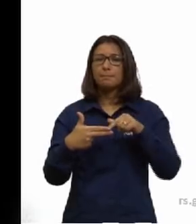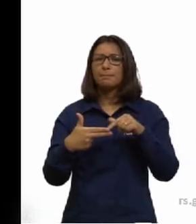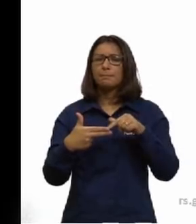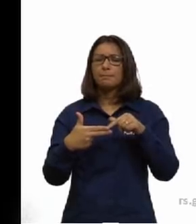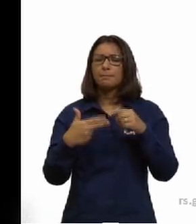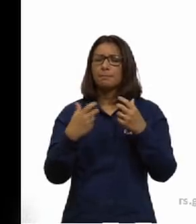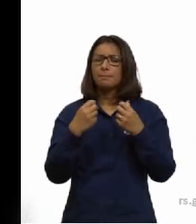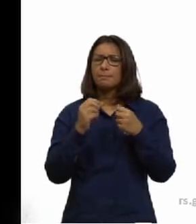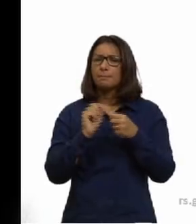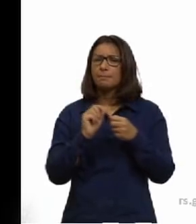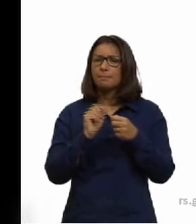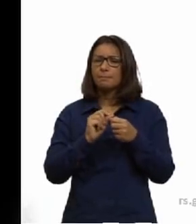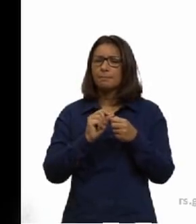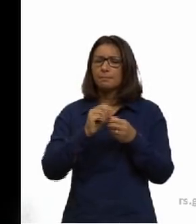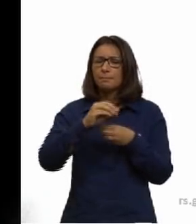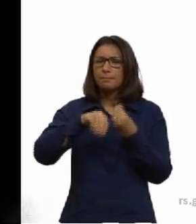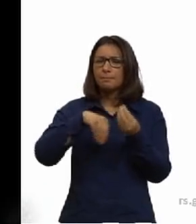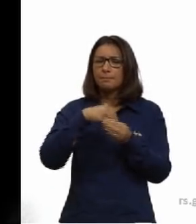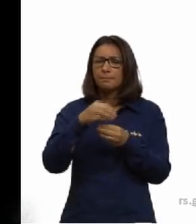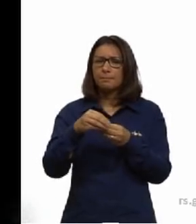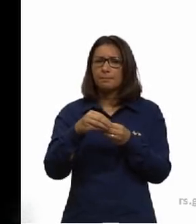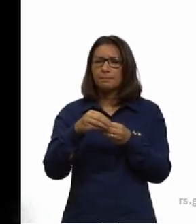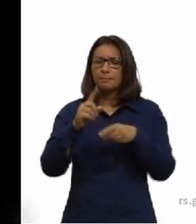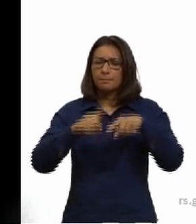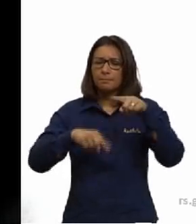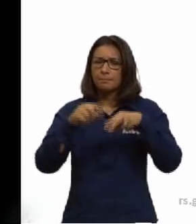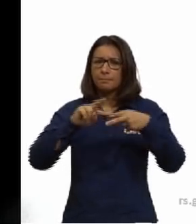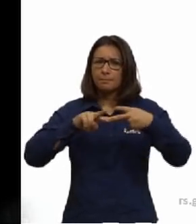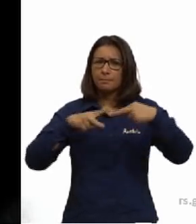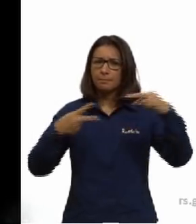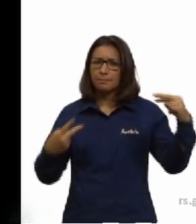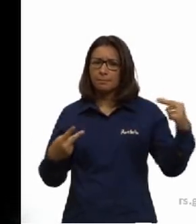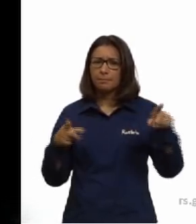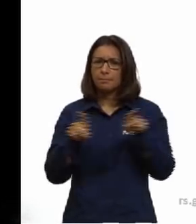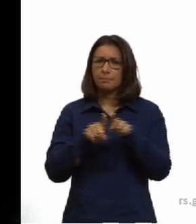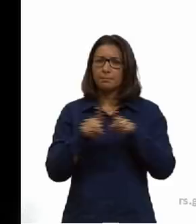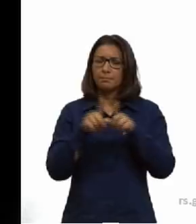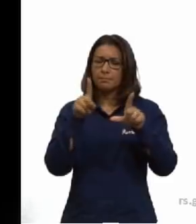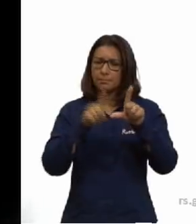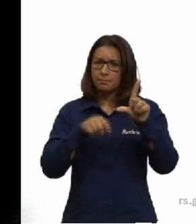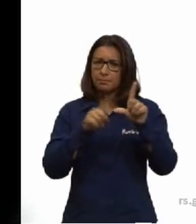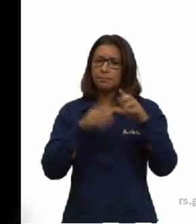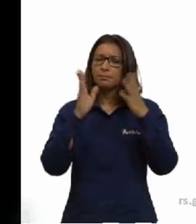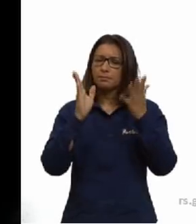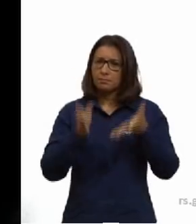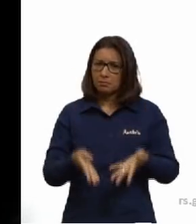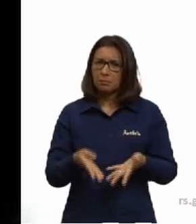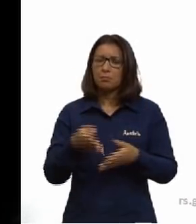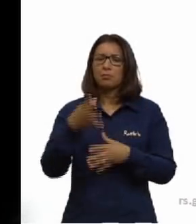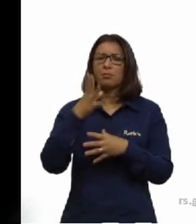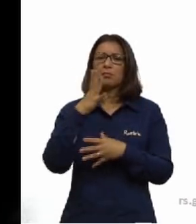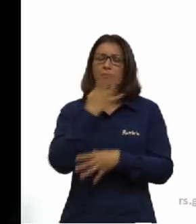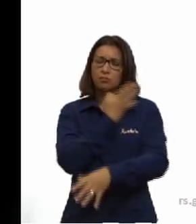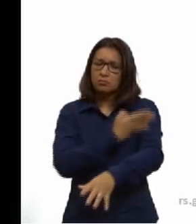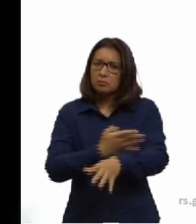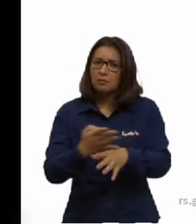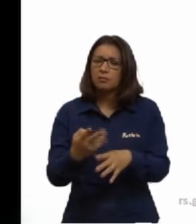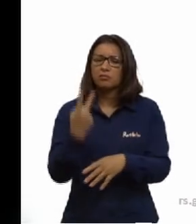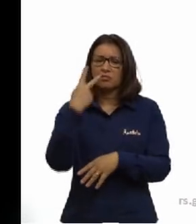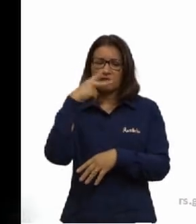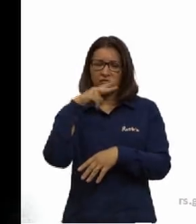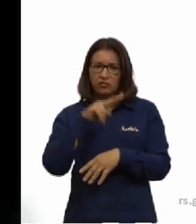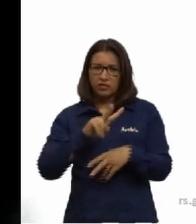nosso material genético. E aquelas letrinhas que vocês já estão acostumados, talvez, do DNA, ou pelo menos já